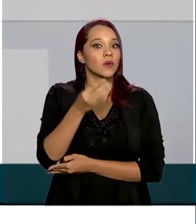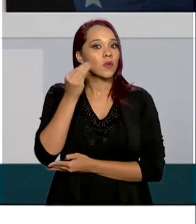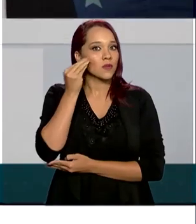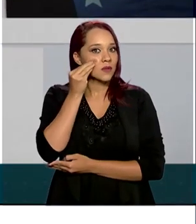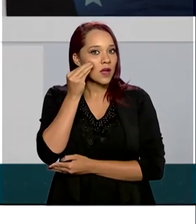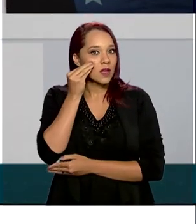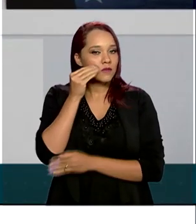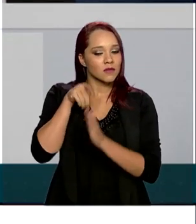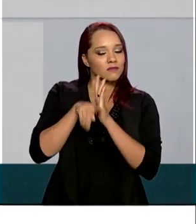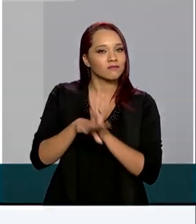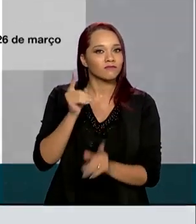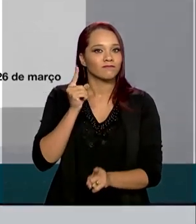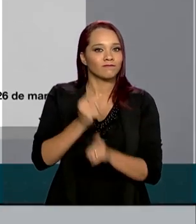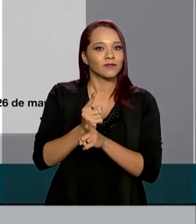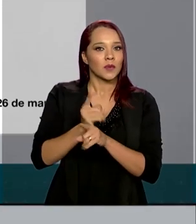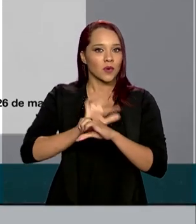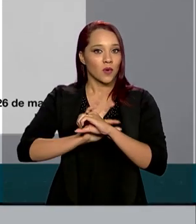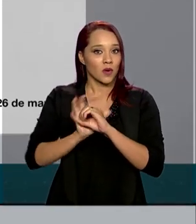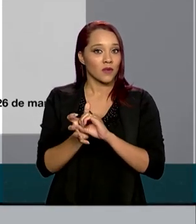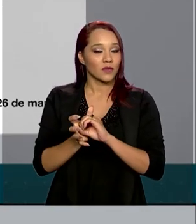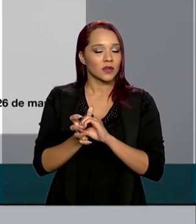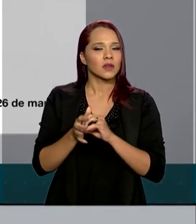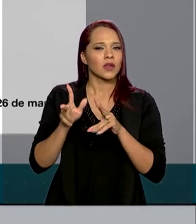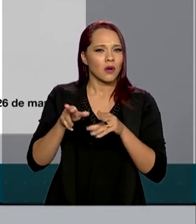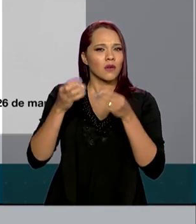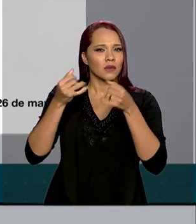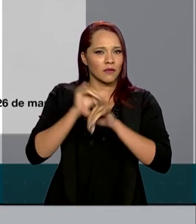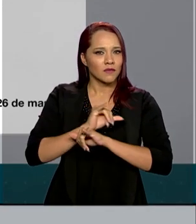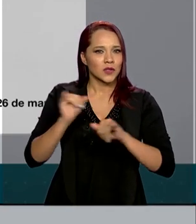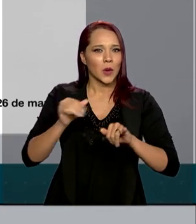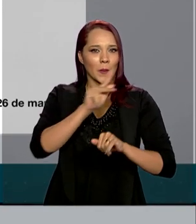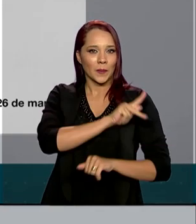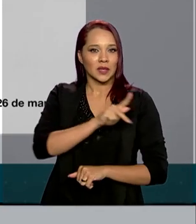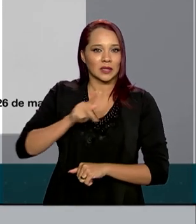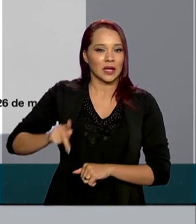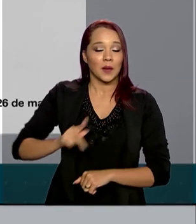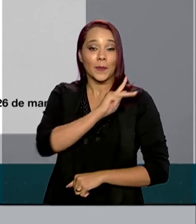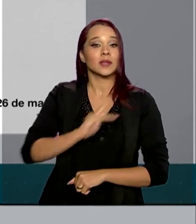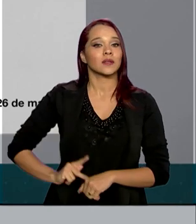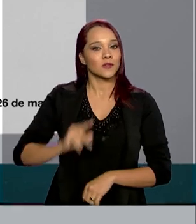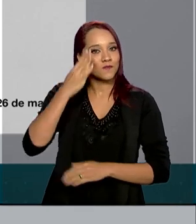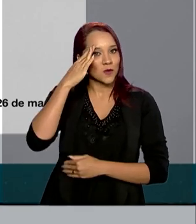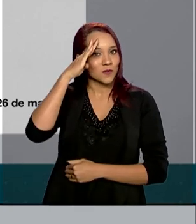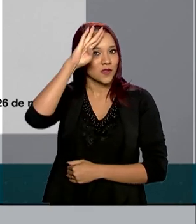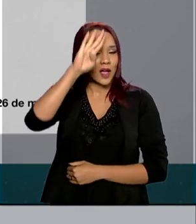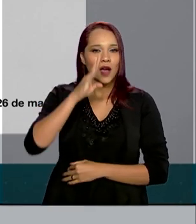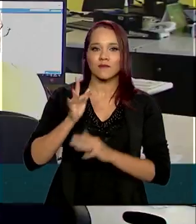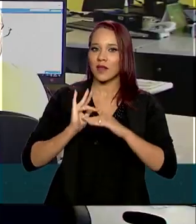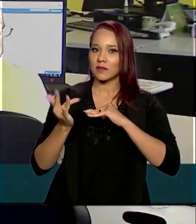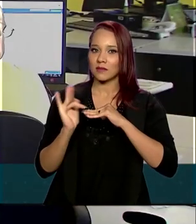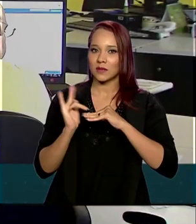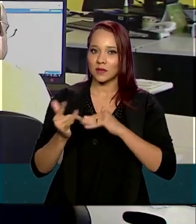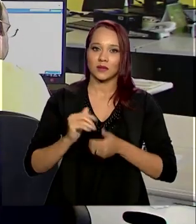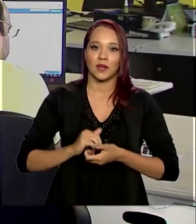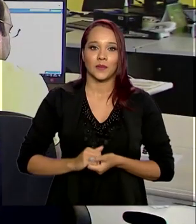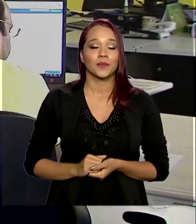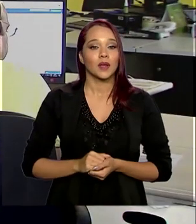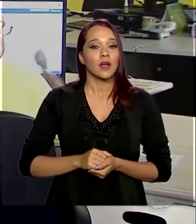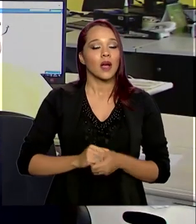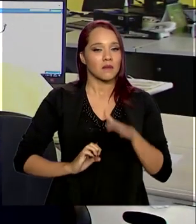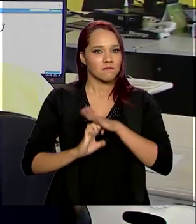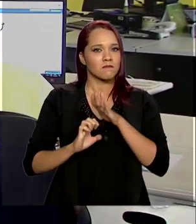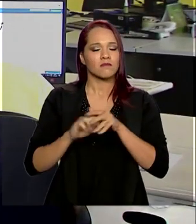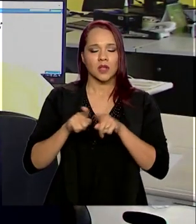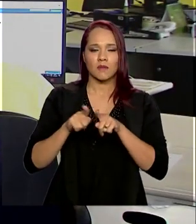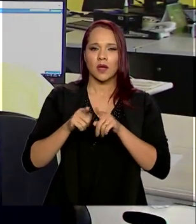para o diagnóstico da Covid-19, conforme anunciado pelo presidente Jair Bolsonaro nas redes sociais. A empresa também